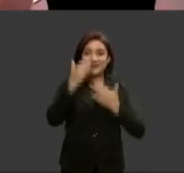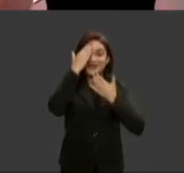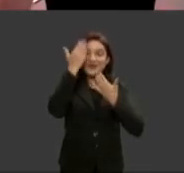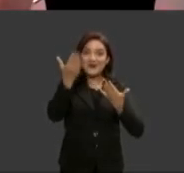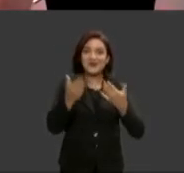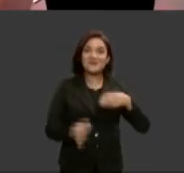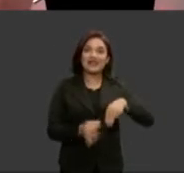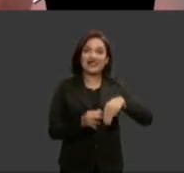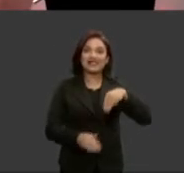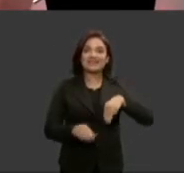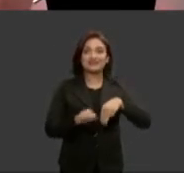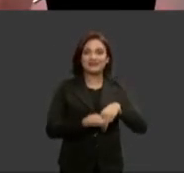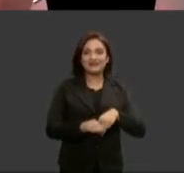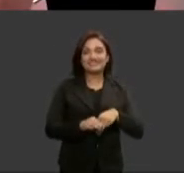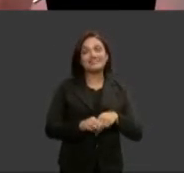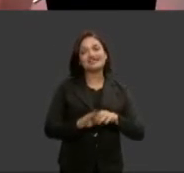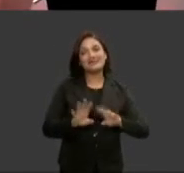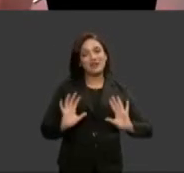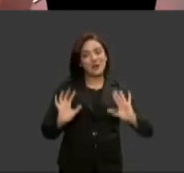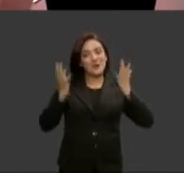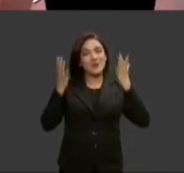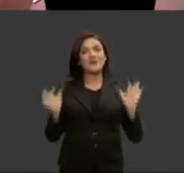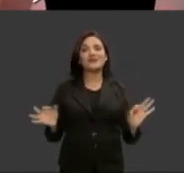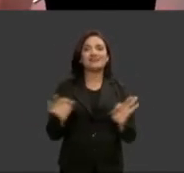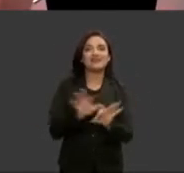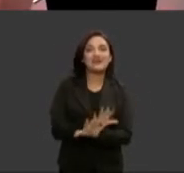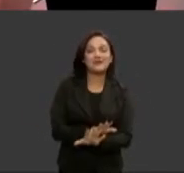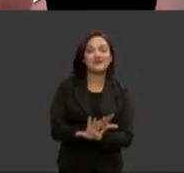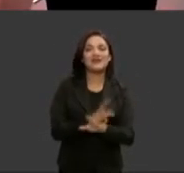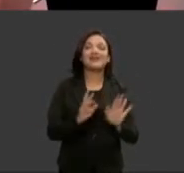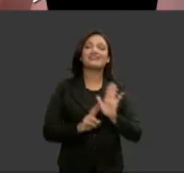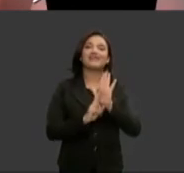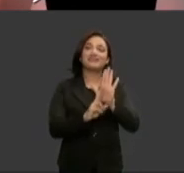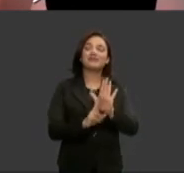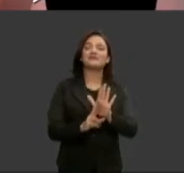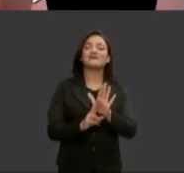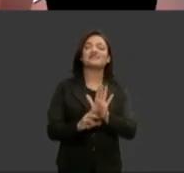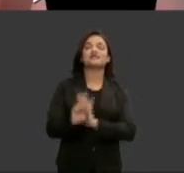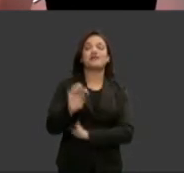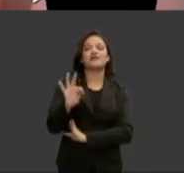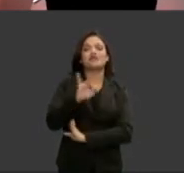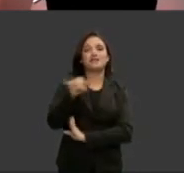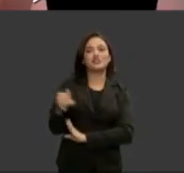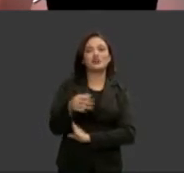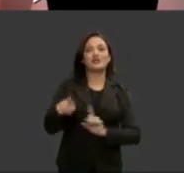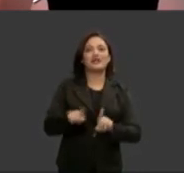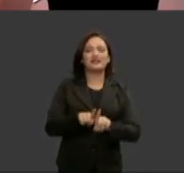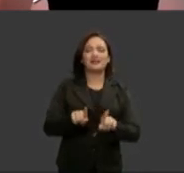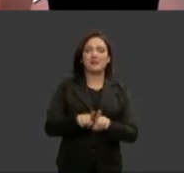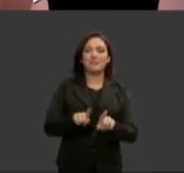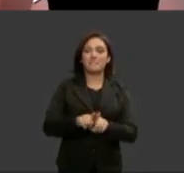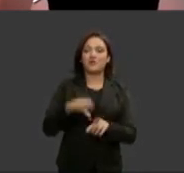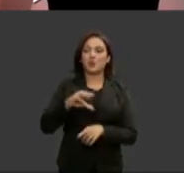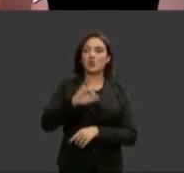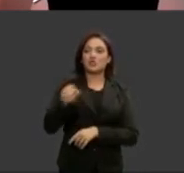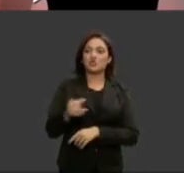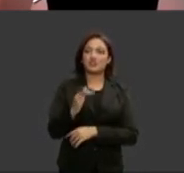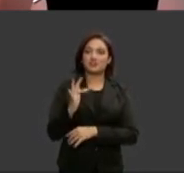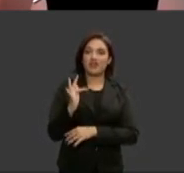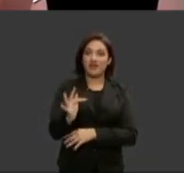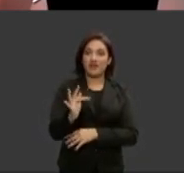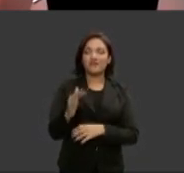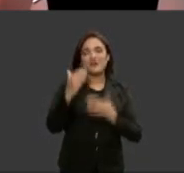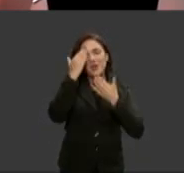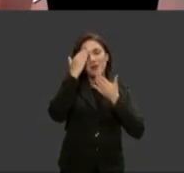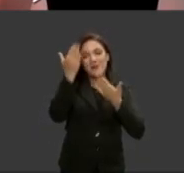obrigada ministro o nosso talk show vai ficando por aqui em nome do superior tribunal de justiça e do conselho da justiça federal